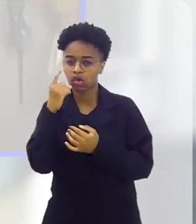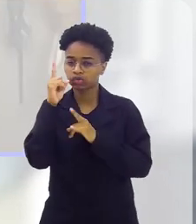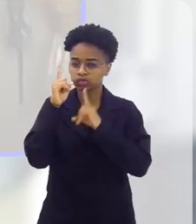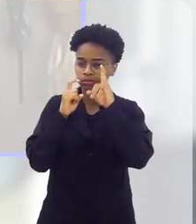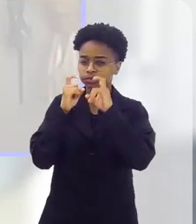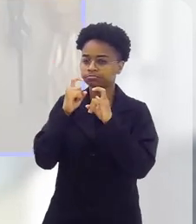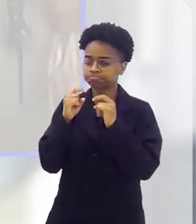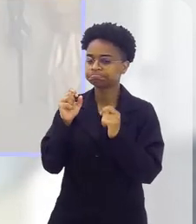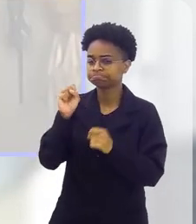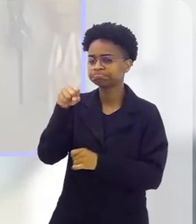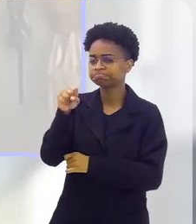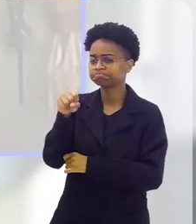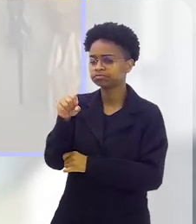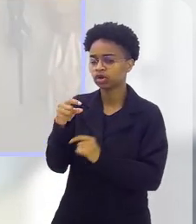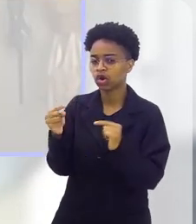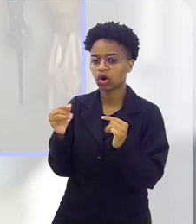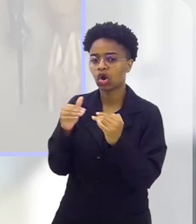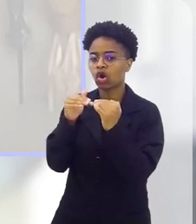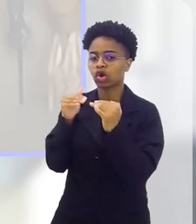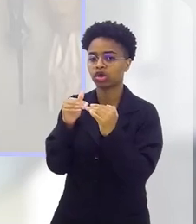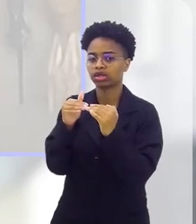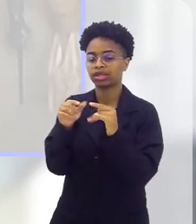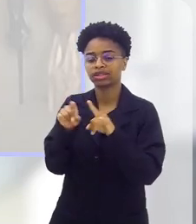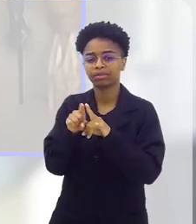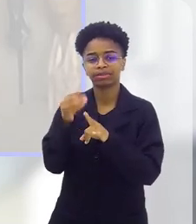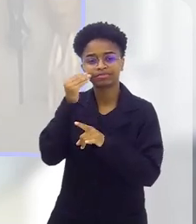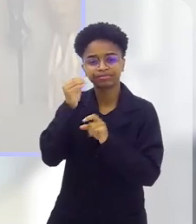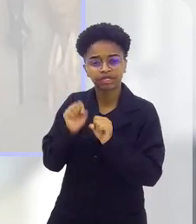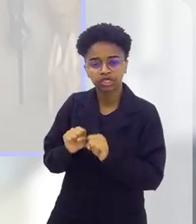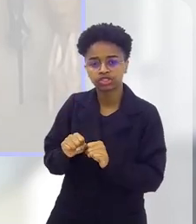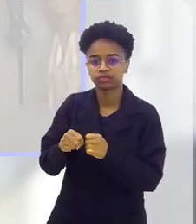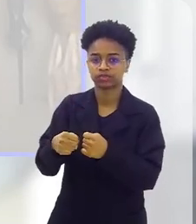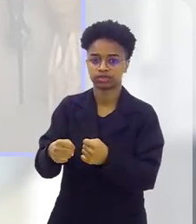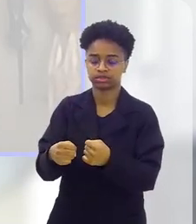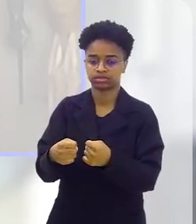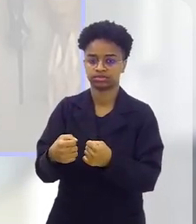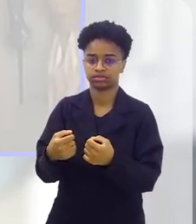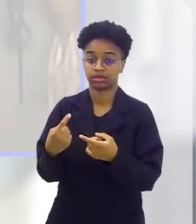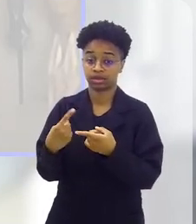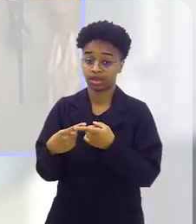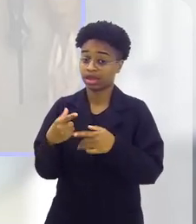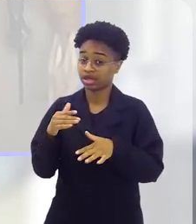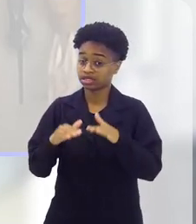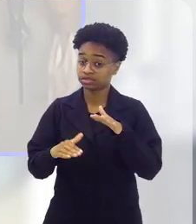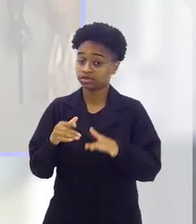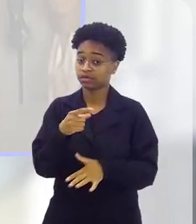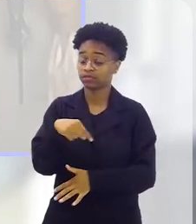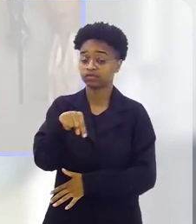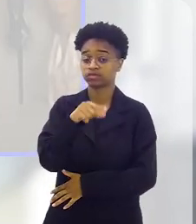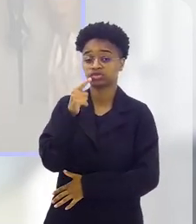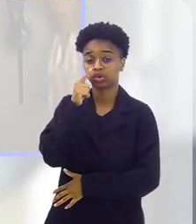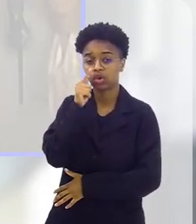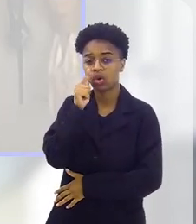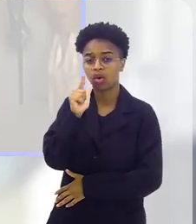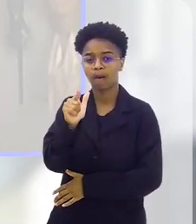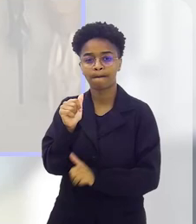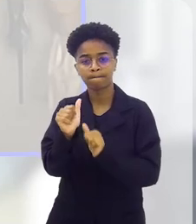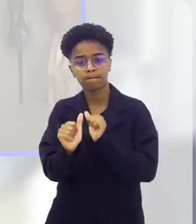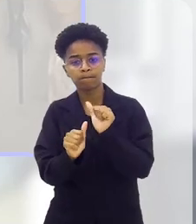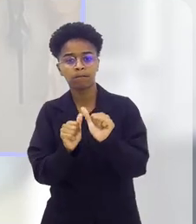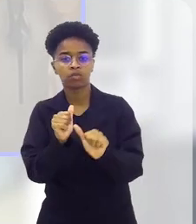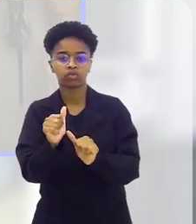afirmativo de que estão concordando e que vão se esforçar. Muitas vezes você consegue até